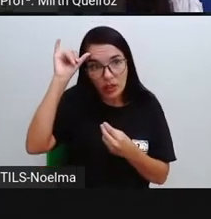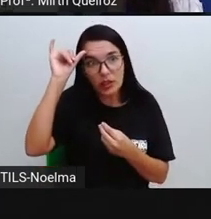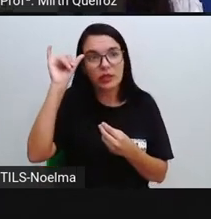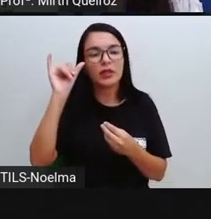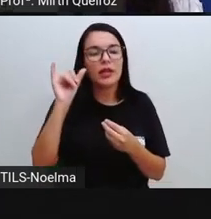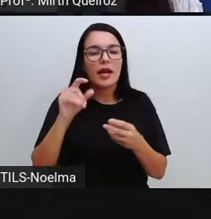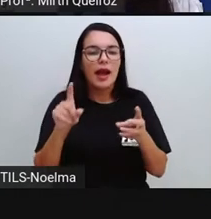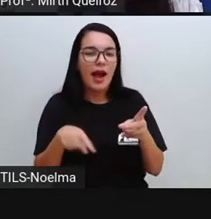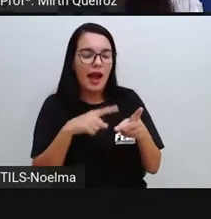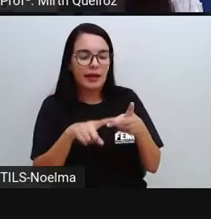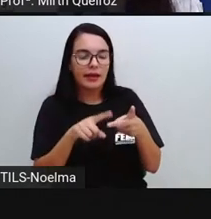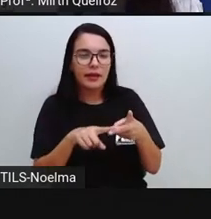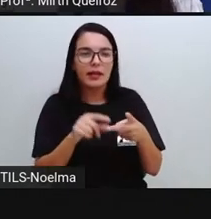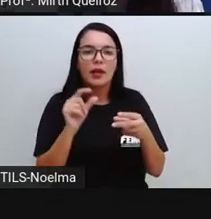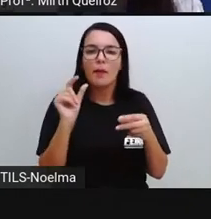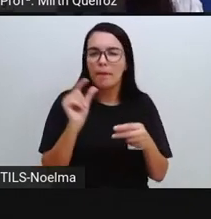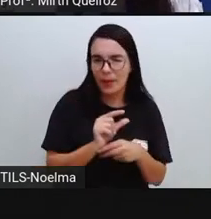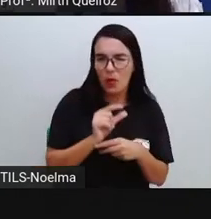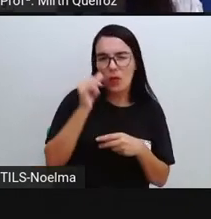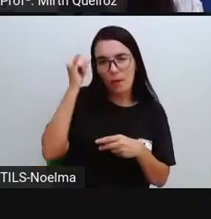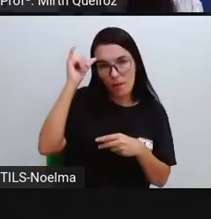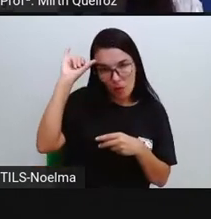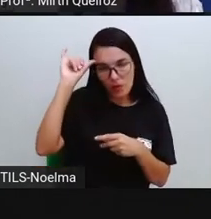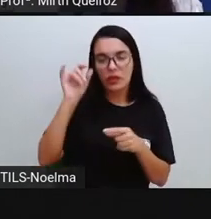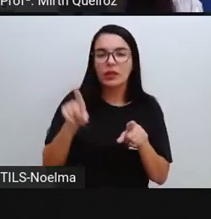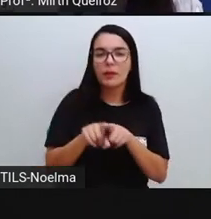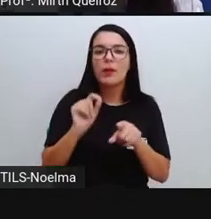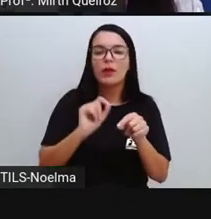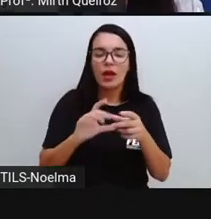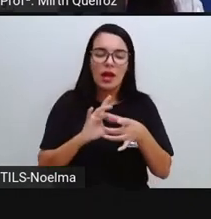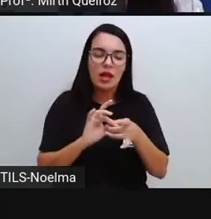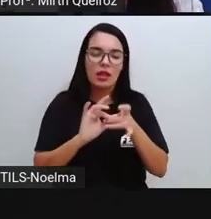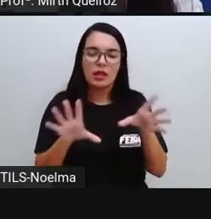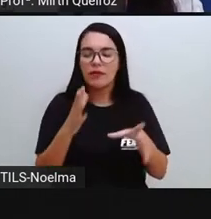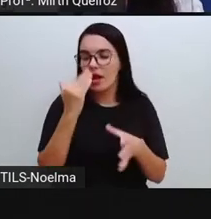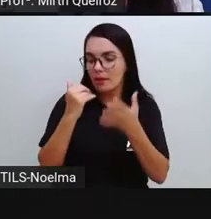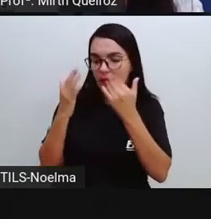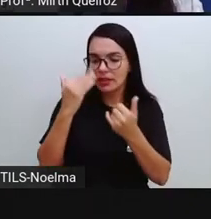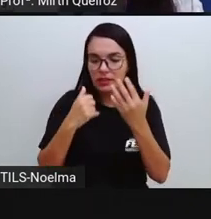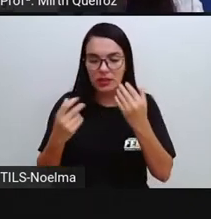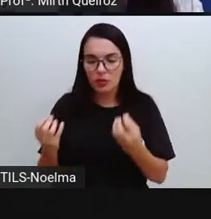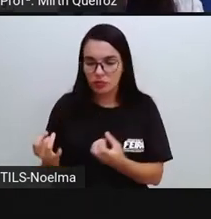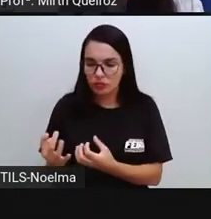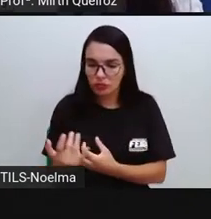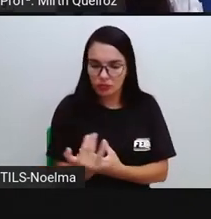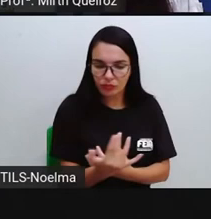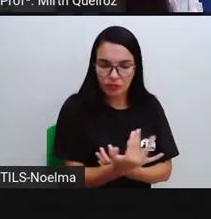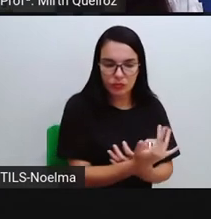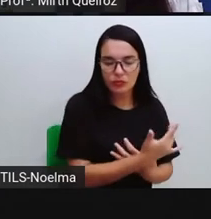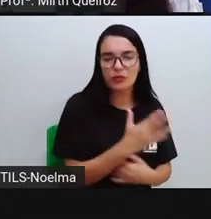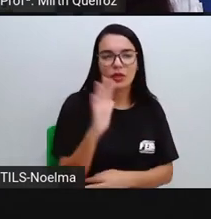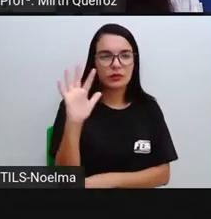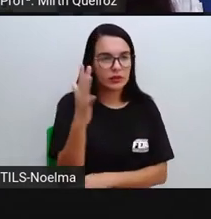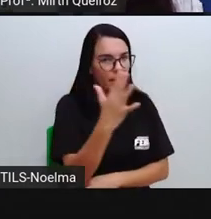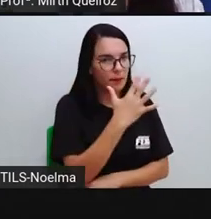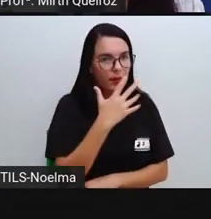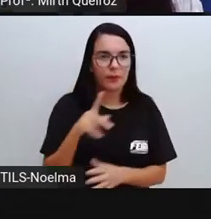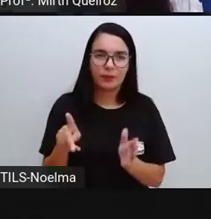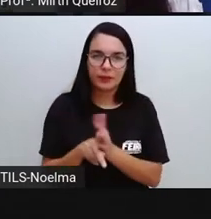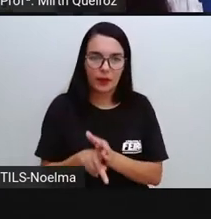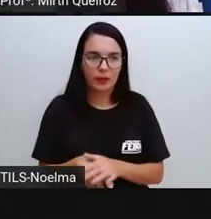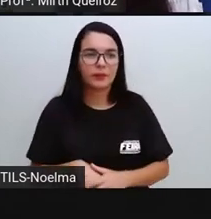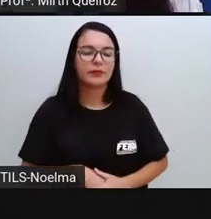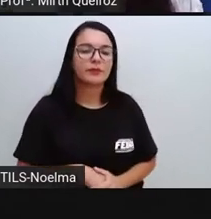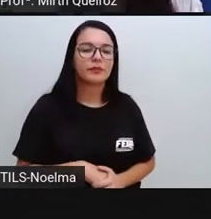gado, ele vai ser criado solto, ele vai se alimentando ali de acordo com a vegetação, o plantio, né? Do